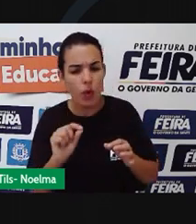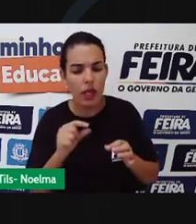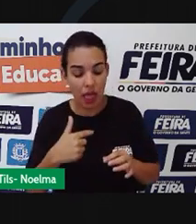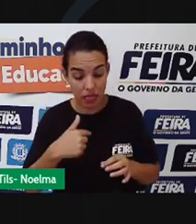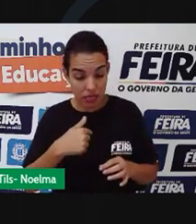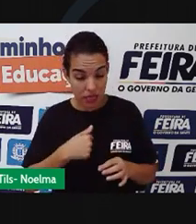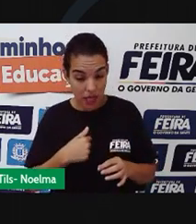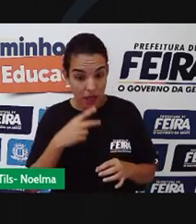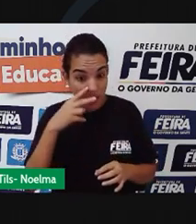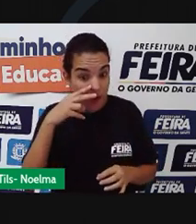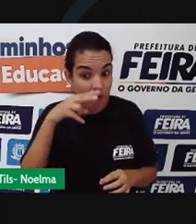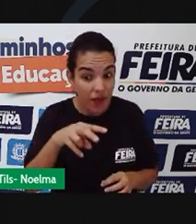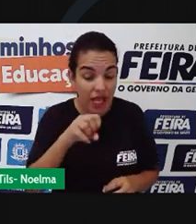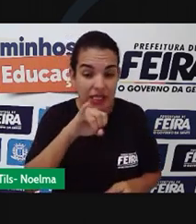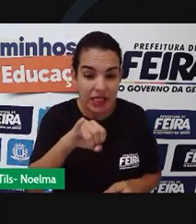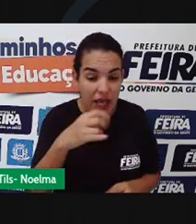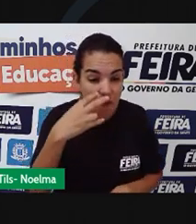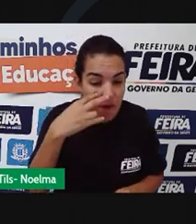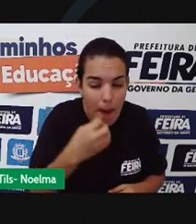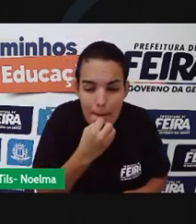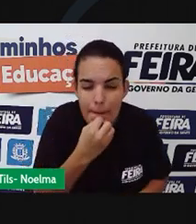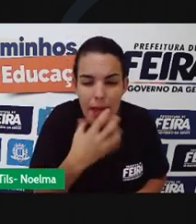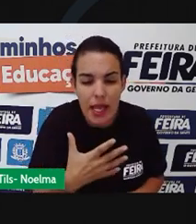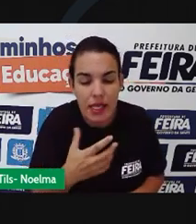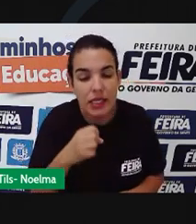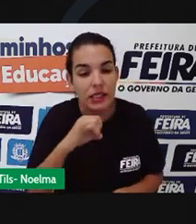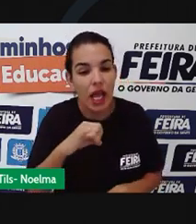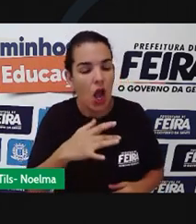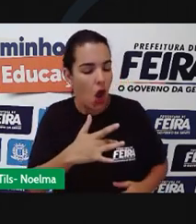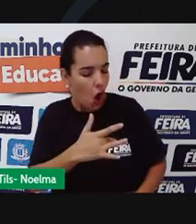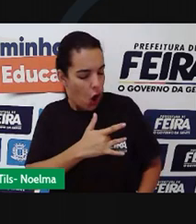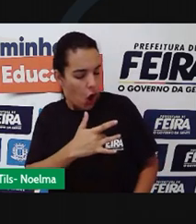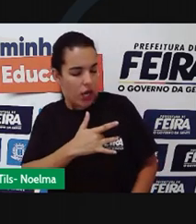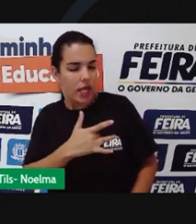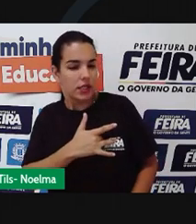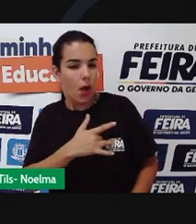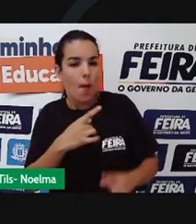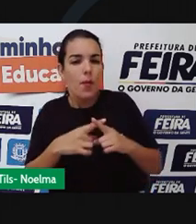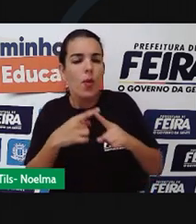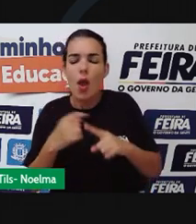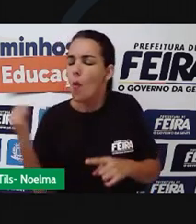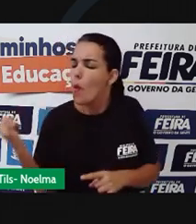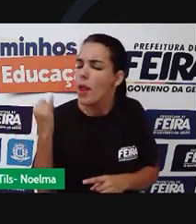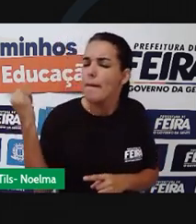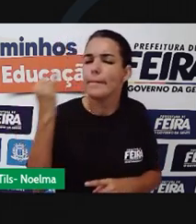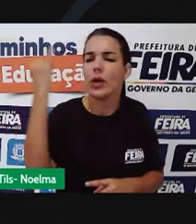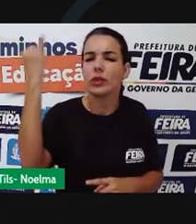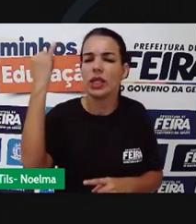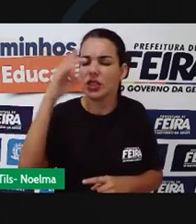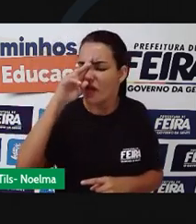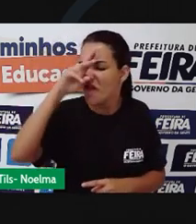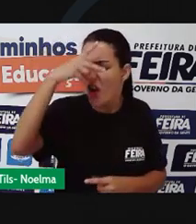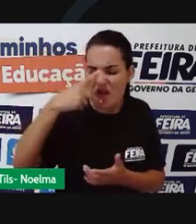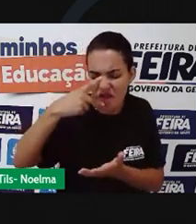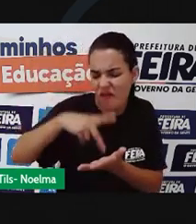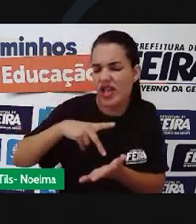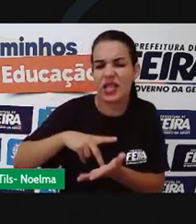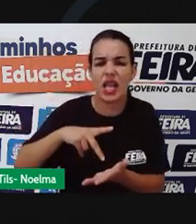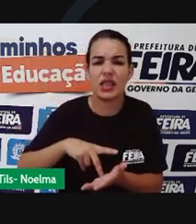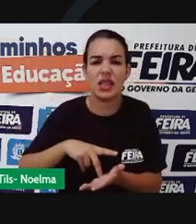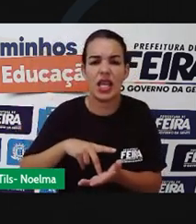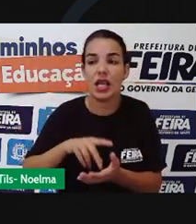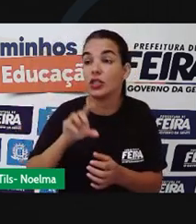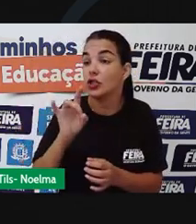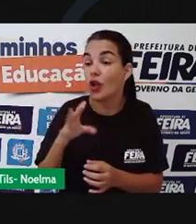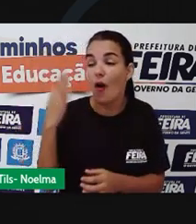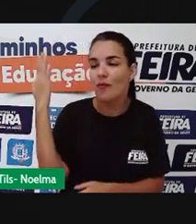gente só vê bem com o coração. Porque aquilo que é essencial, que é forte, que é verdadeiro, é